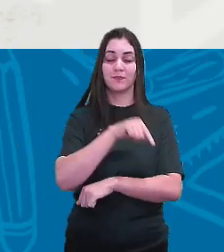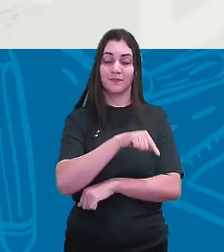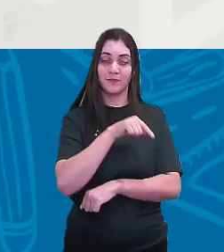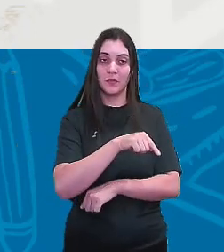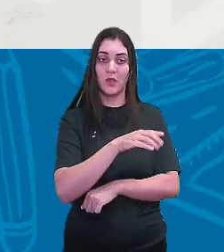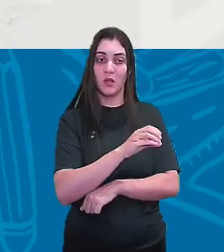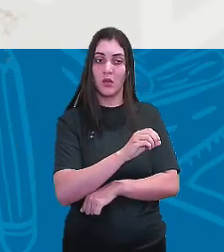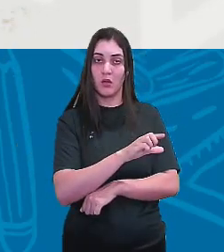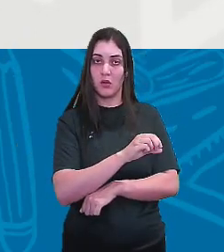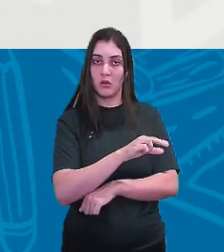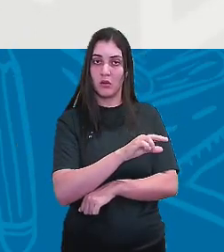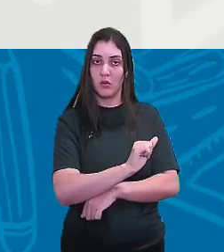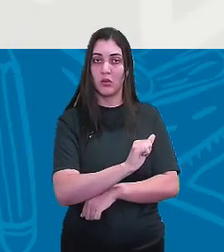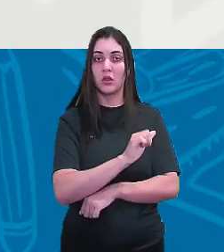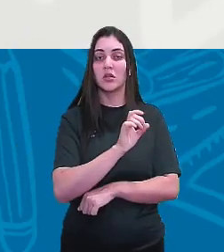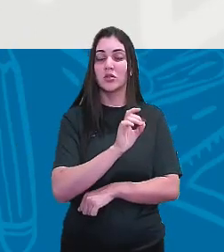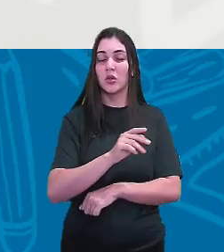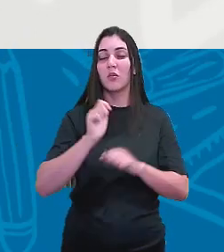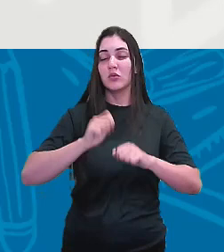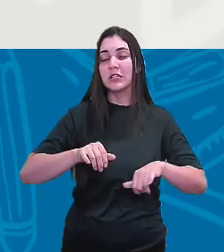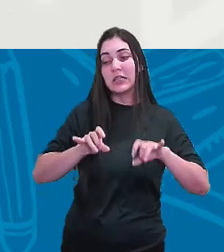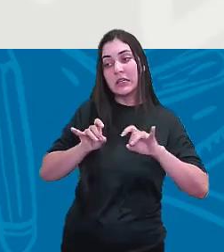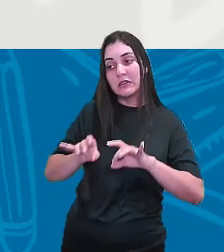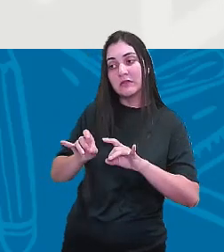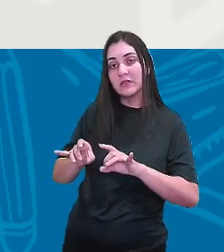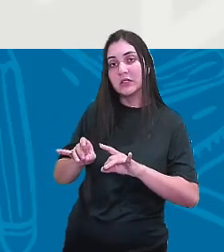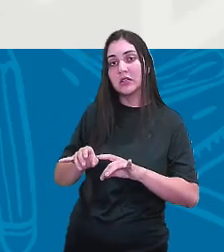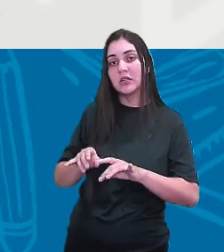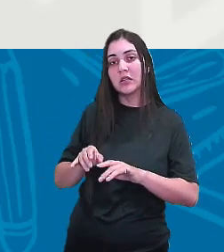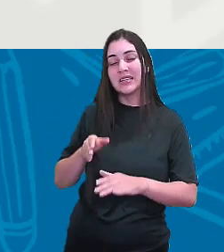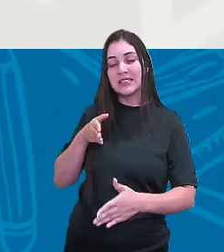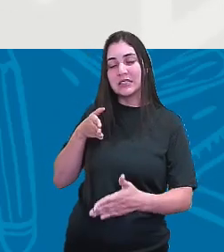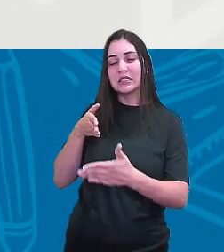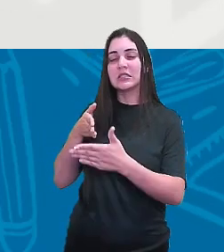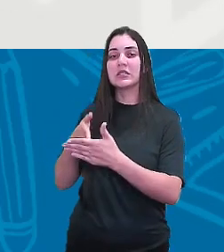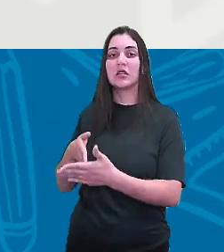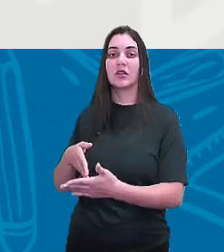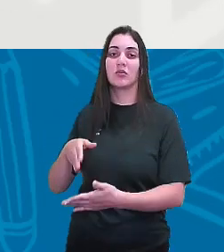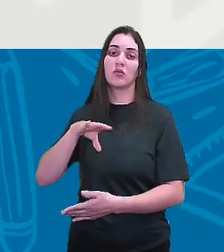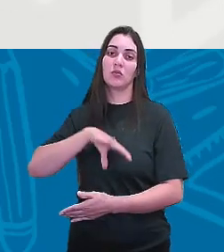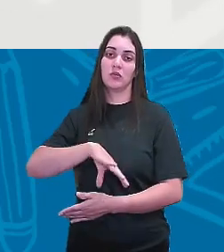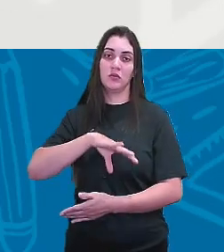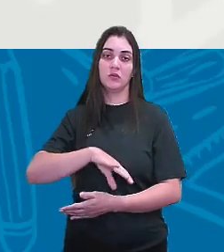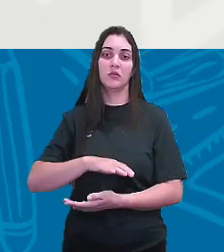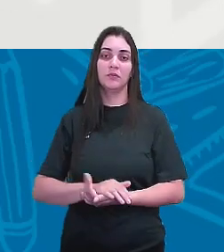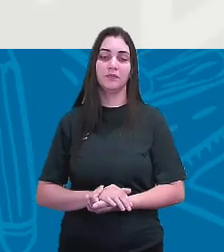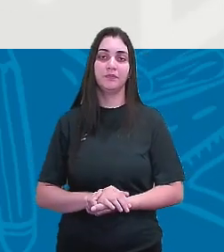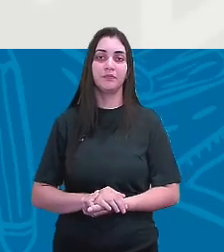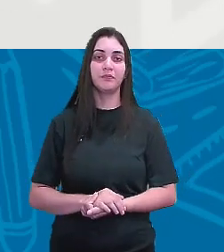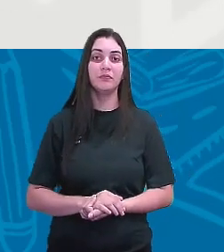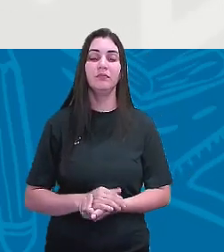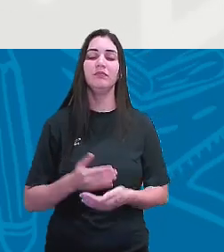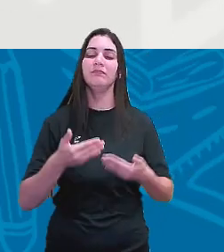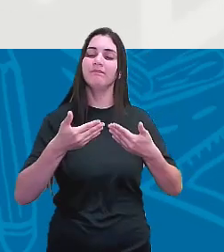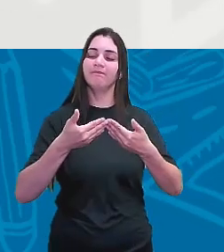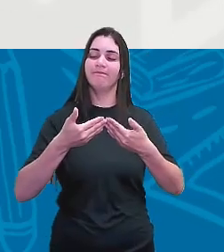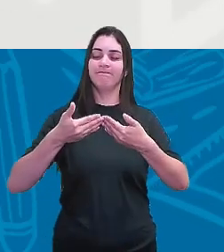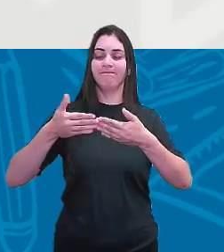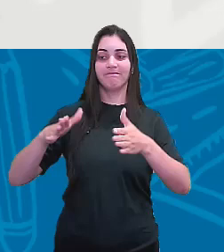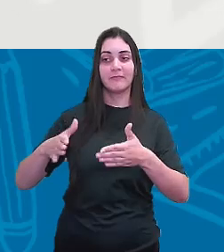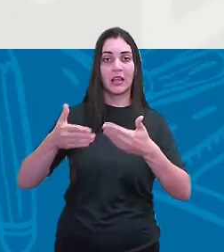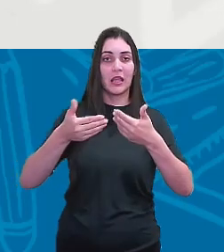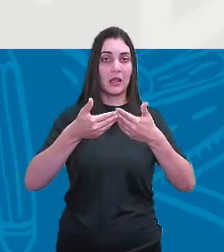ter comércio direto e ser subordinada com a metrópole, com Portugal. Então, abrir os